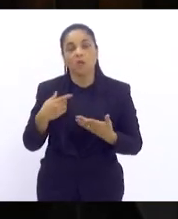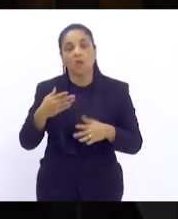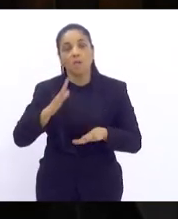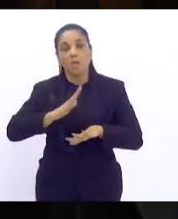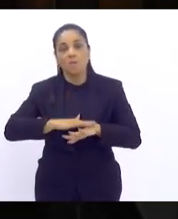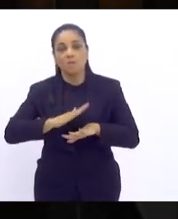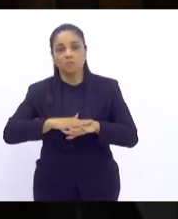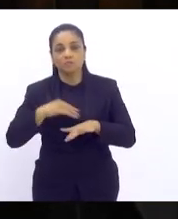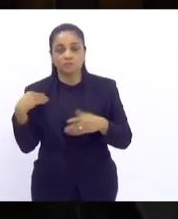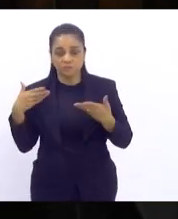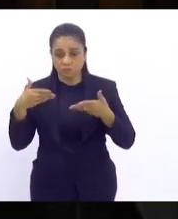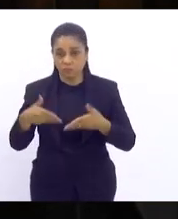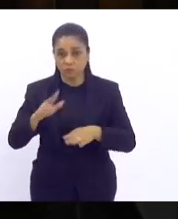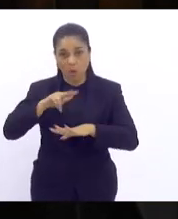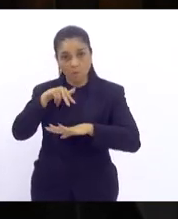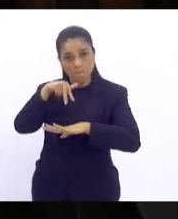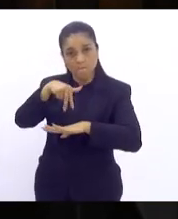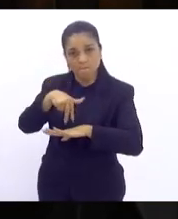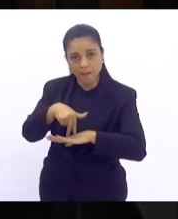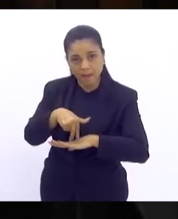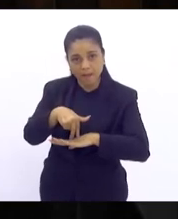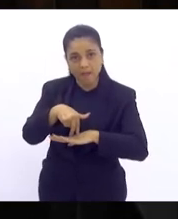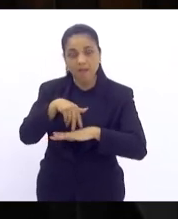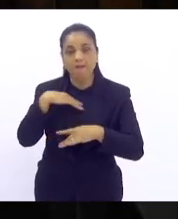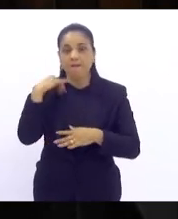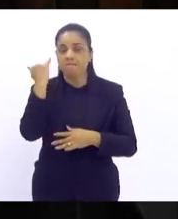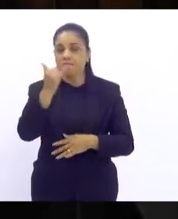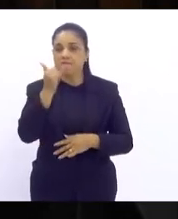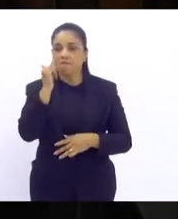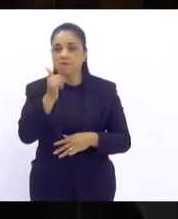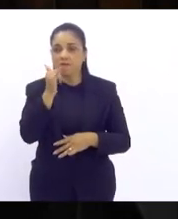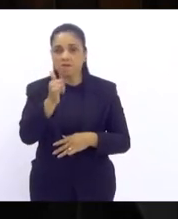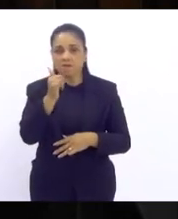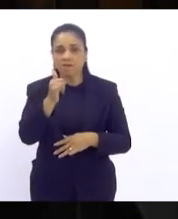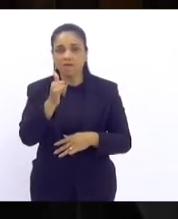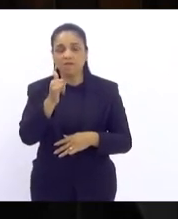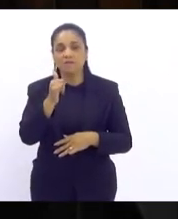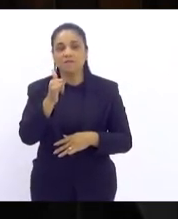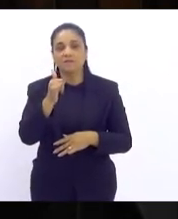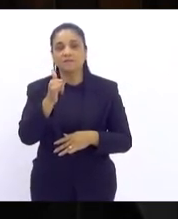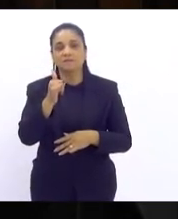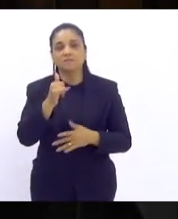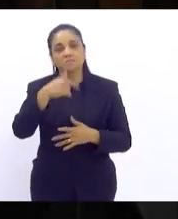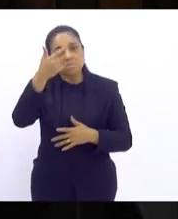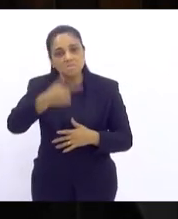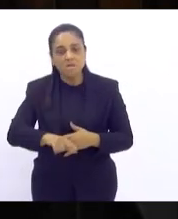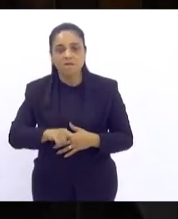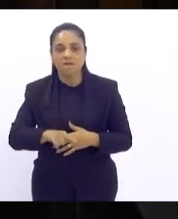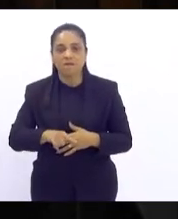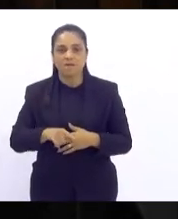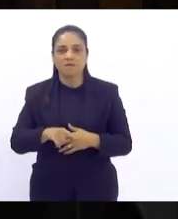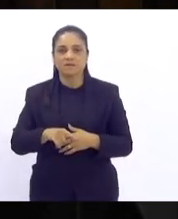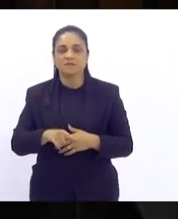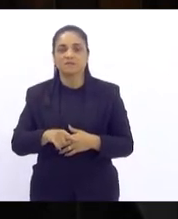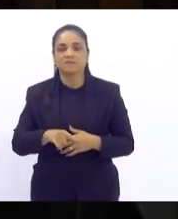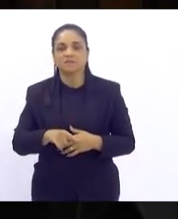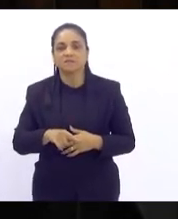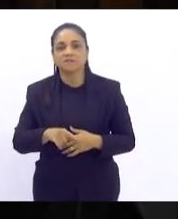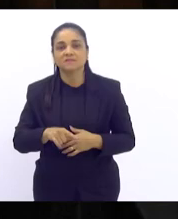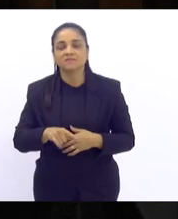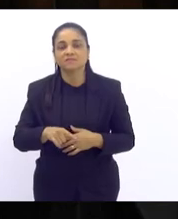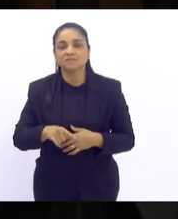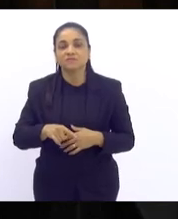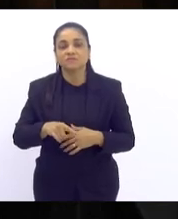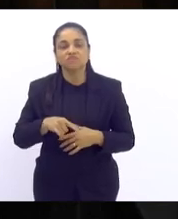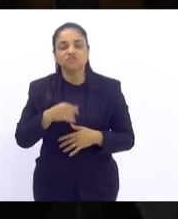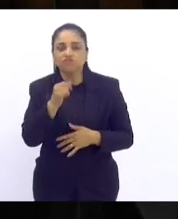presidente hoje a tribuna é para falar para narrar mais uma vez um episódio